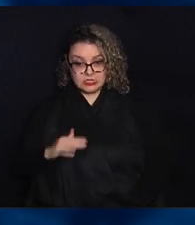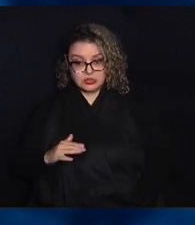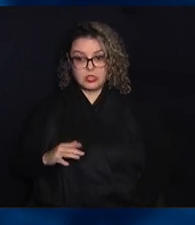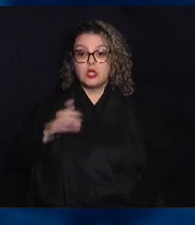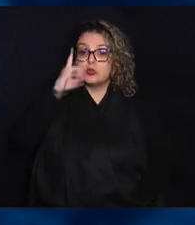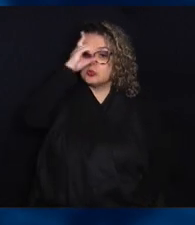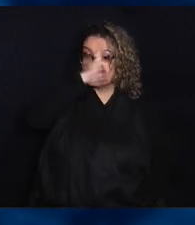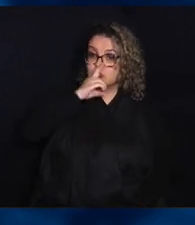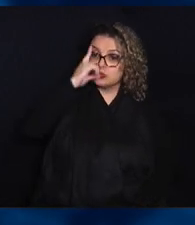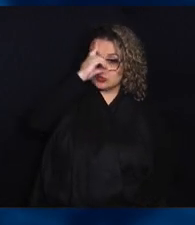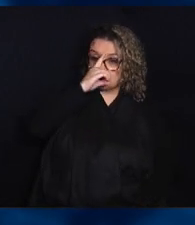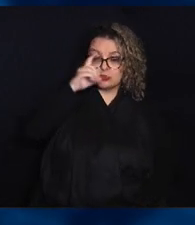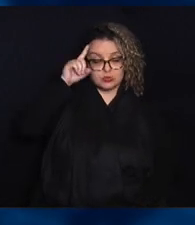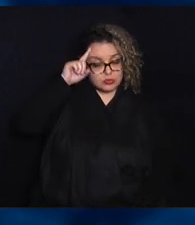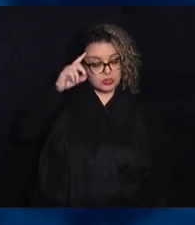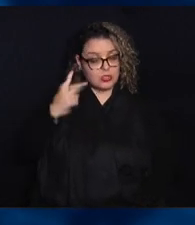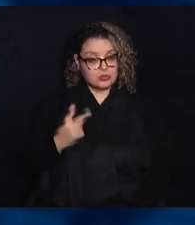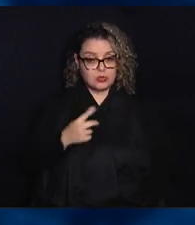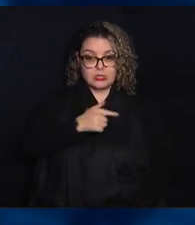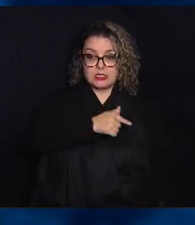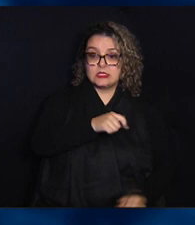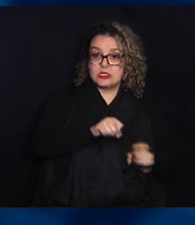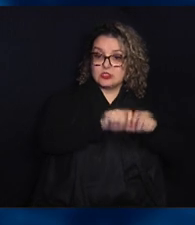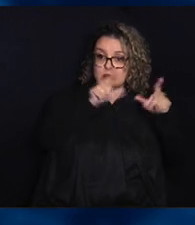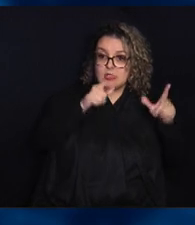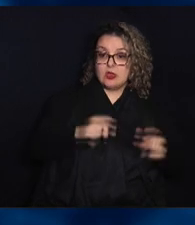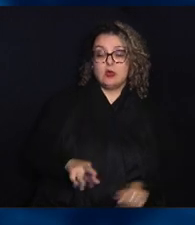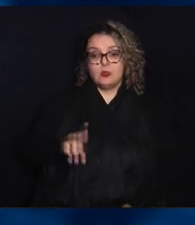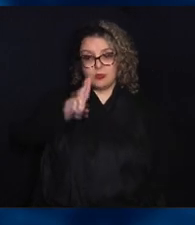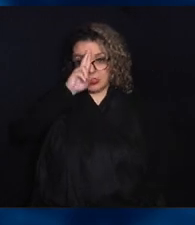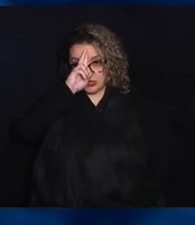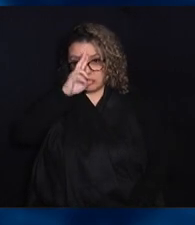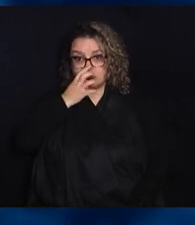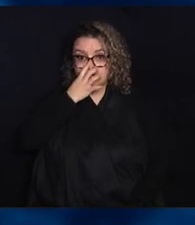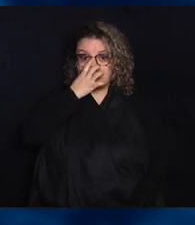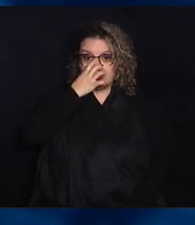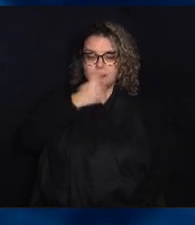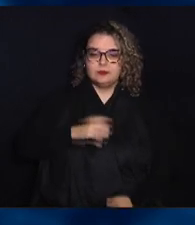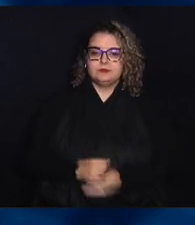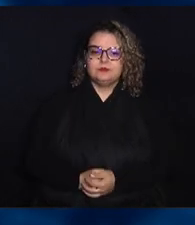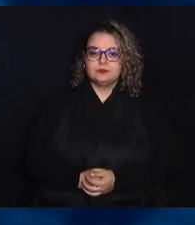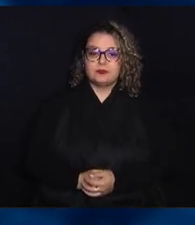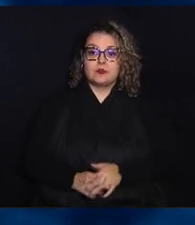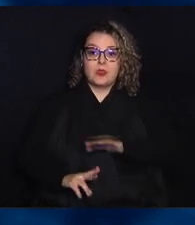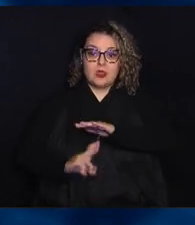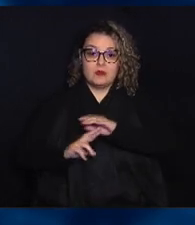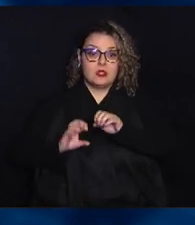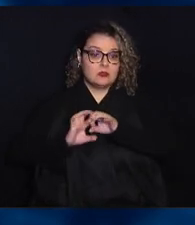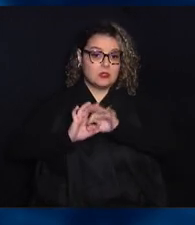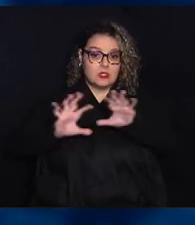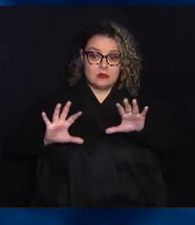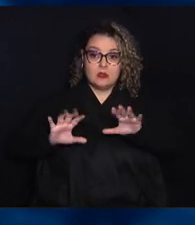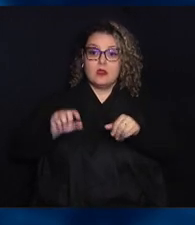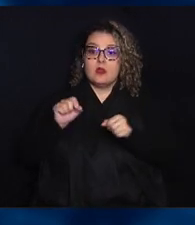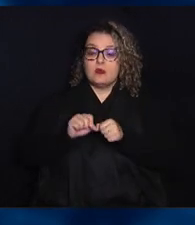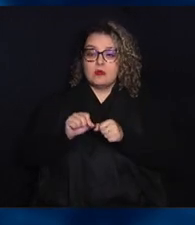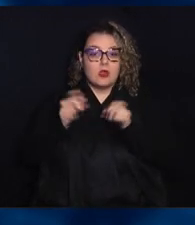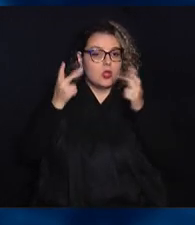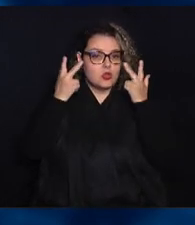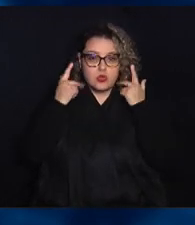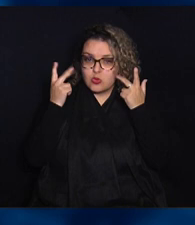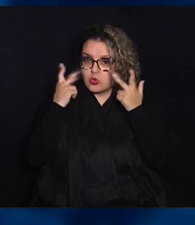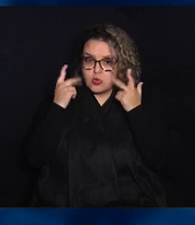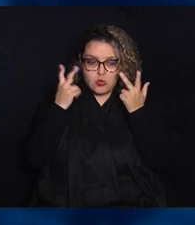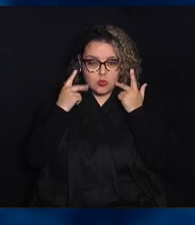E no domingo, dia 2, das 7 horas da manhã ao meio-dia. As feiras livres serão realizadas normalmente